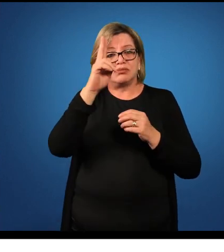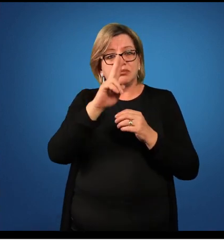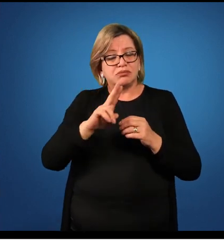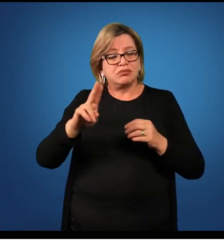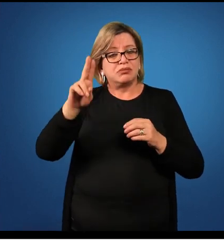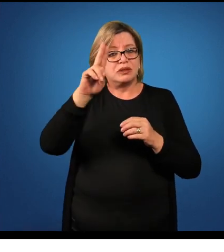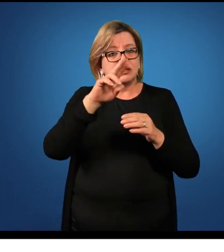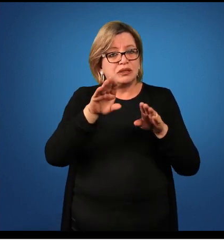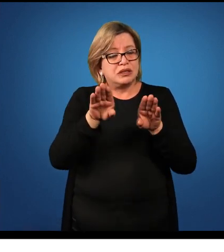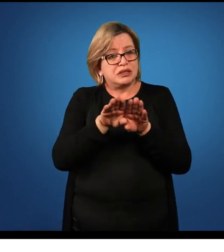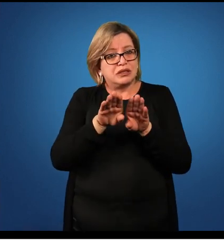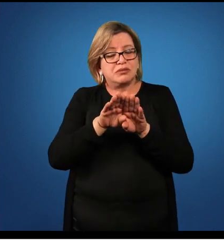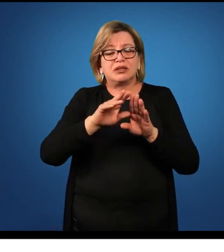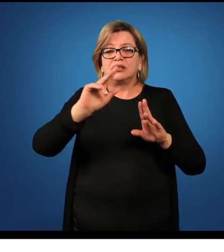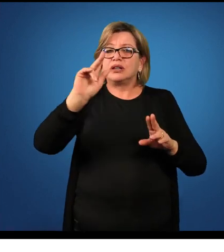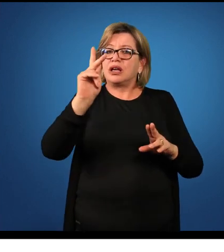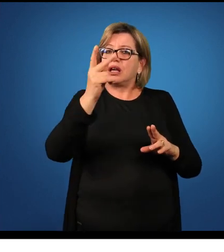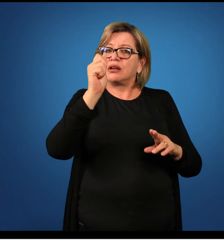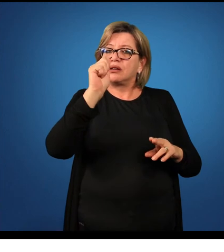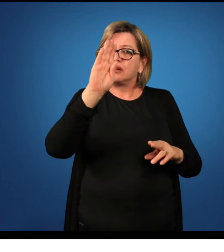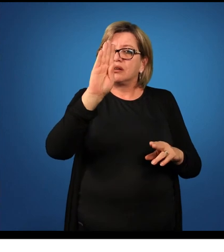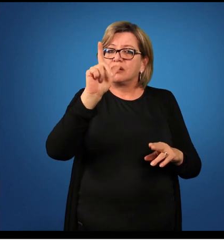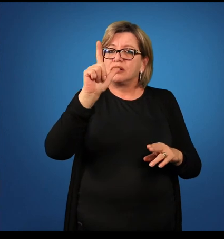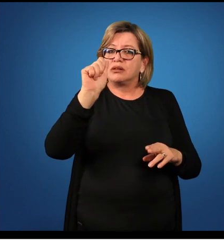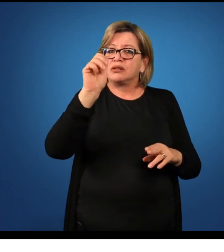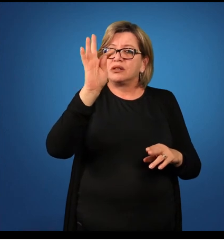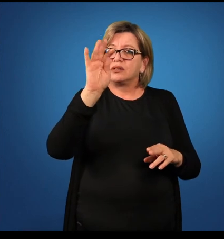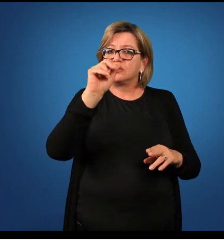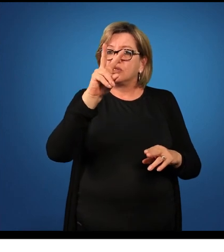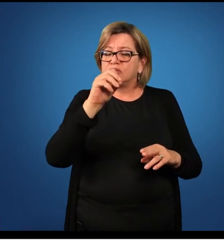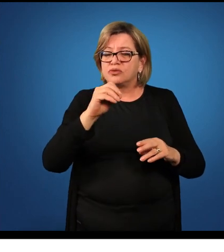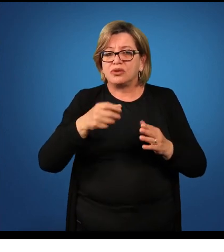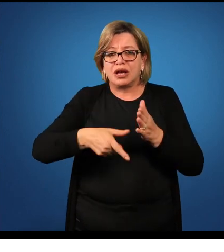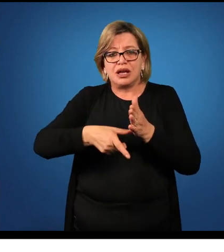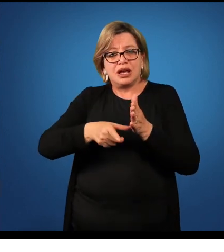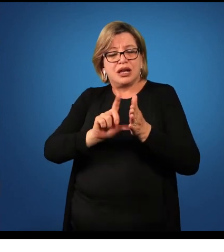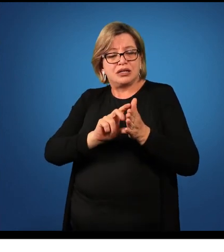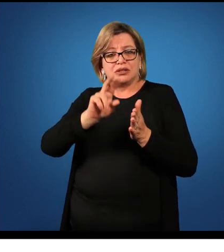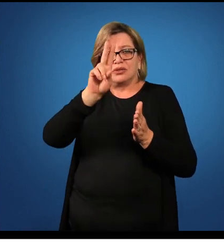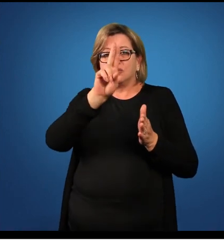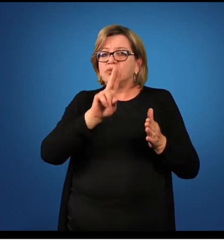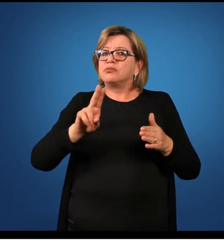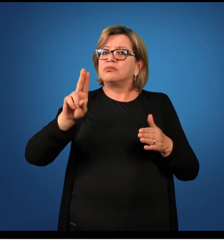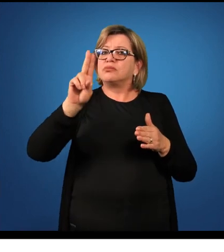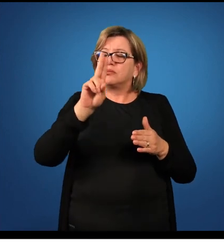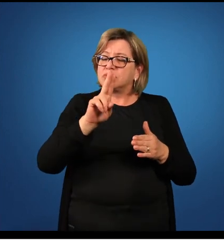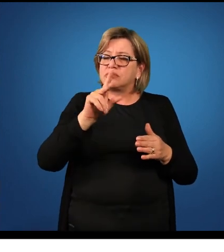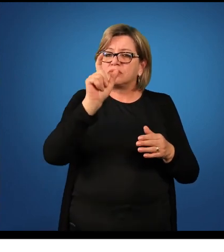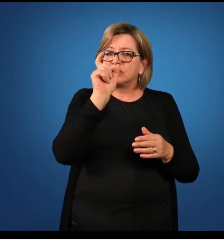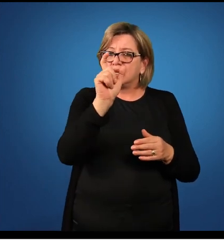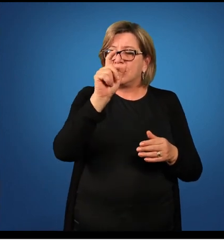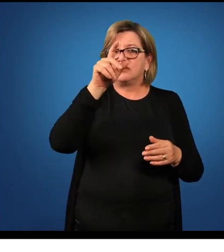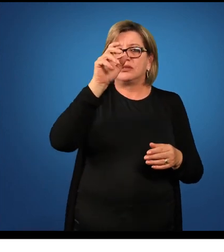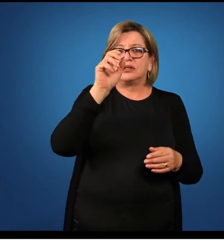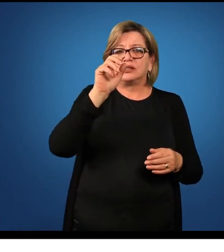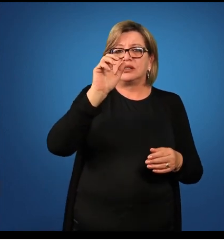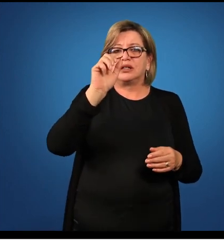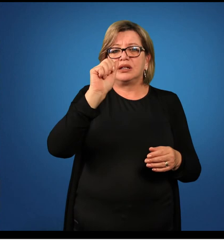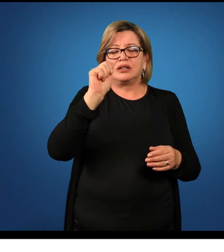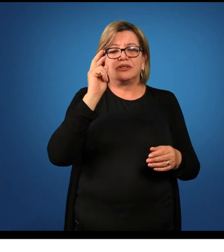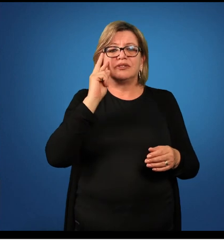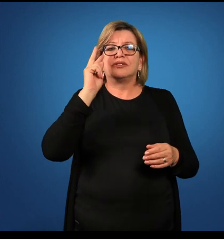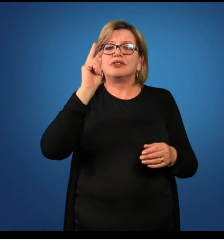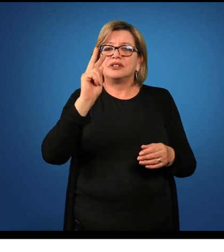ablativo antecedido das preposições ab